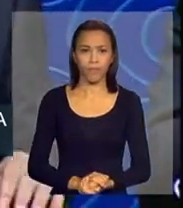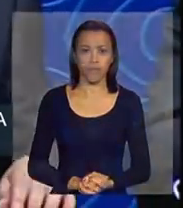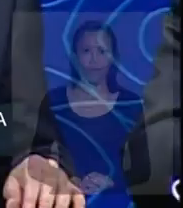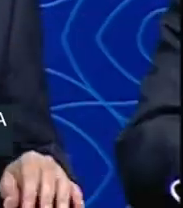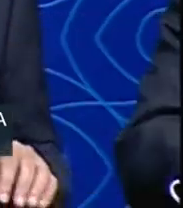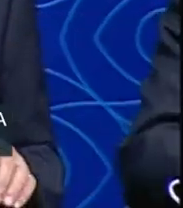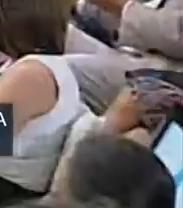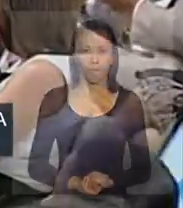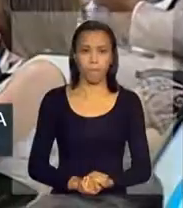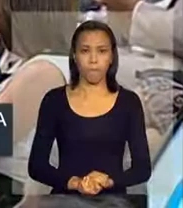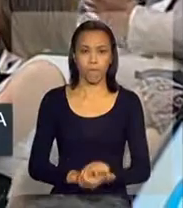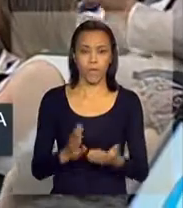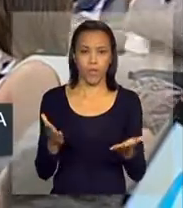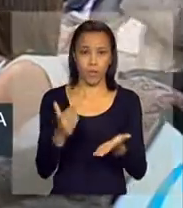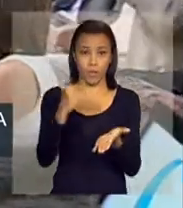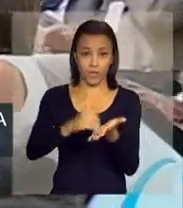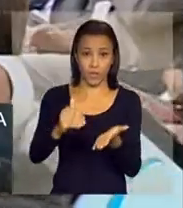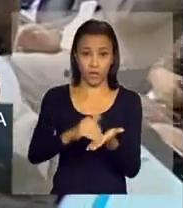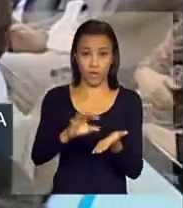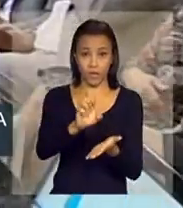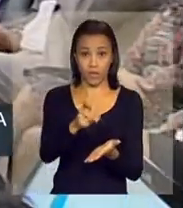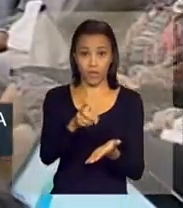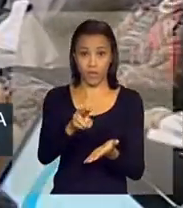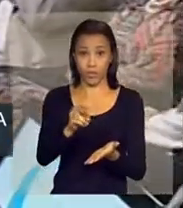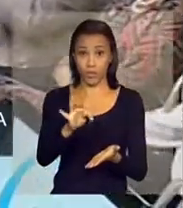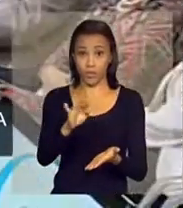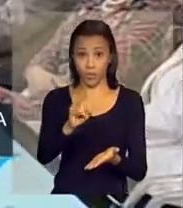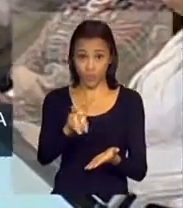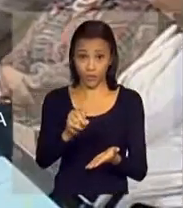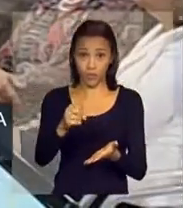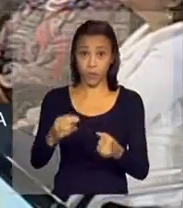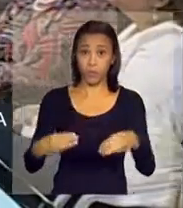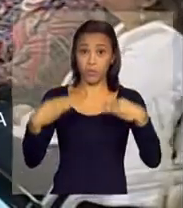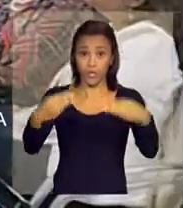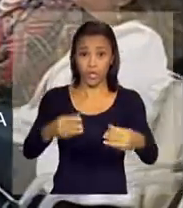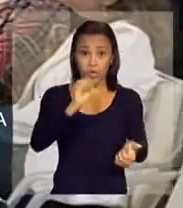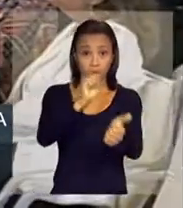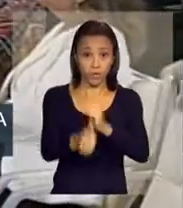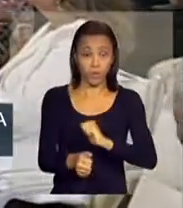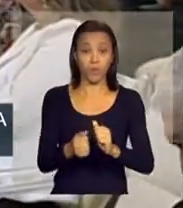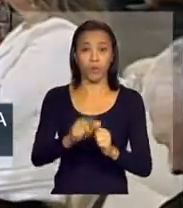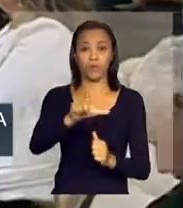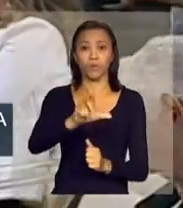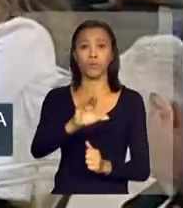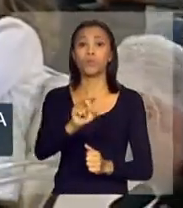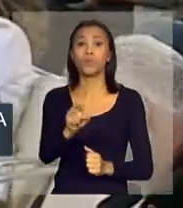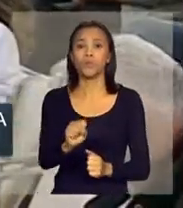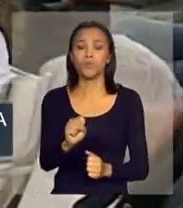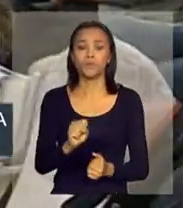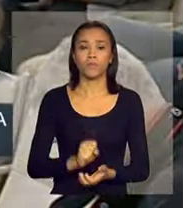Com a palavra, o secretário-executivo do Ministério do Esporte, Luiz Fernandes.